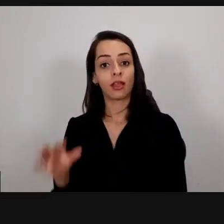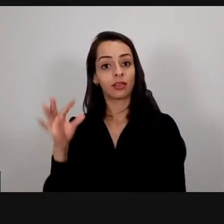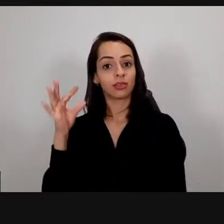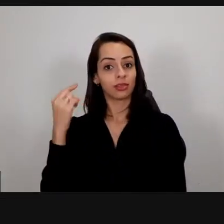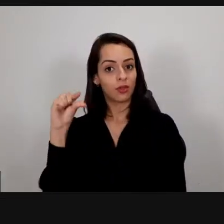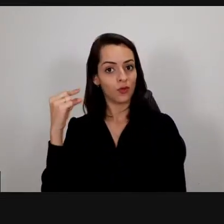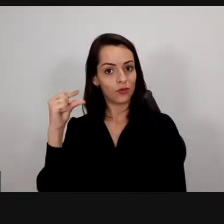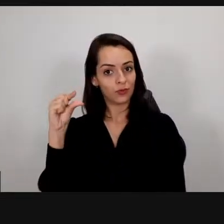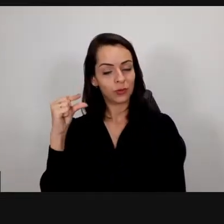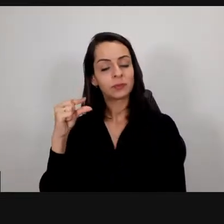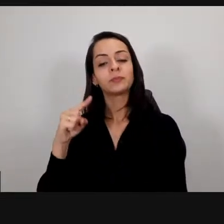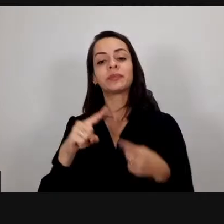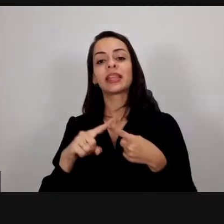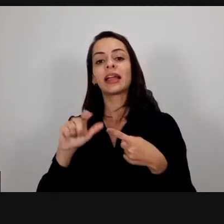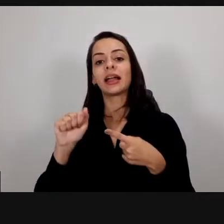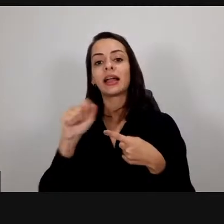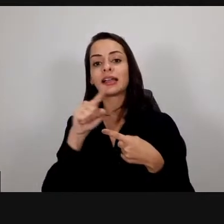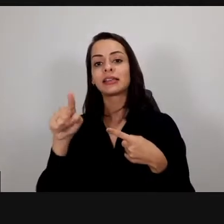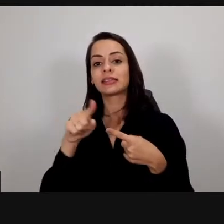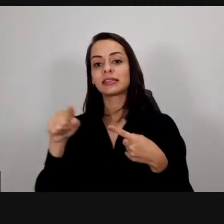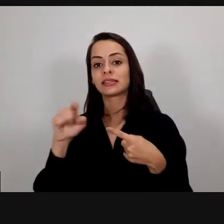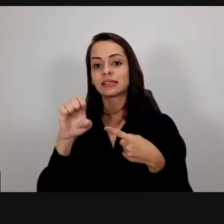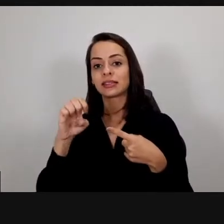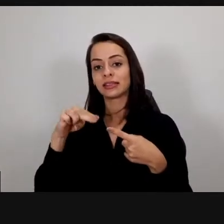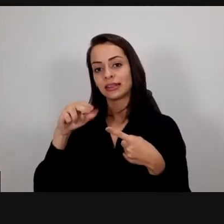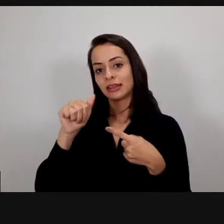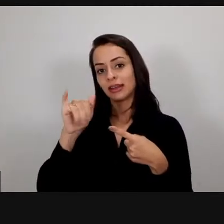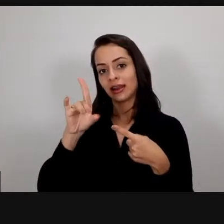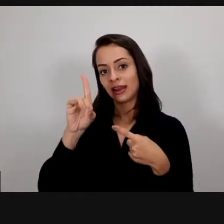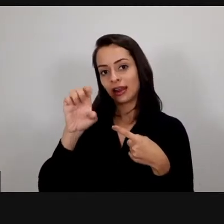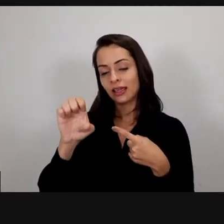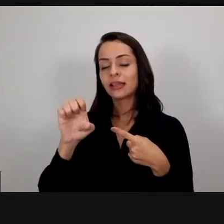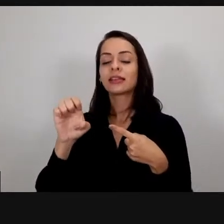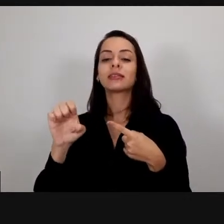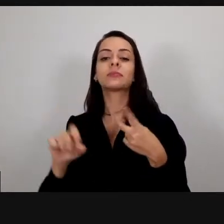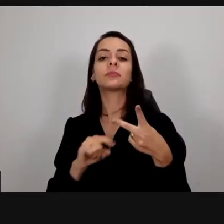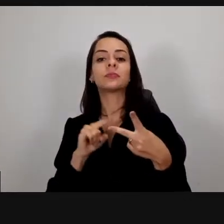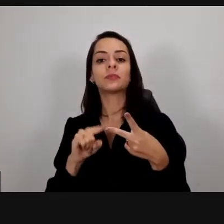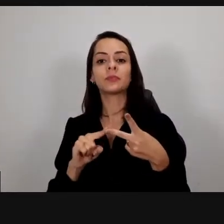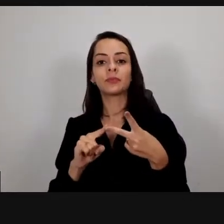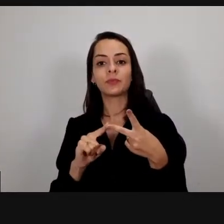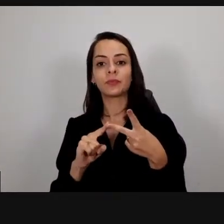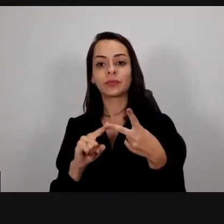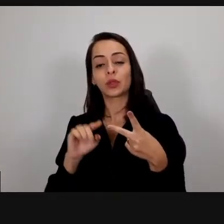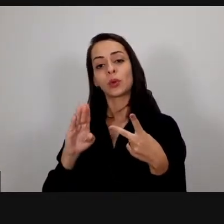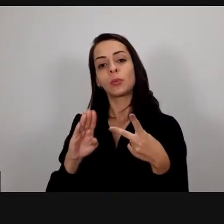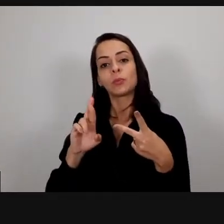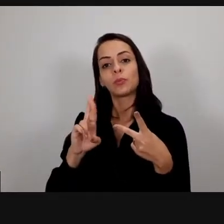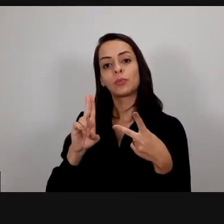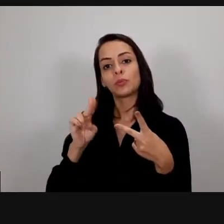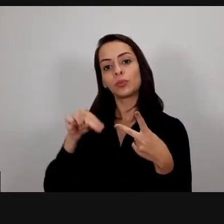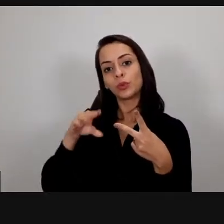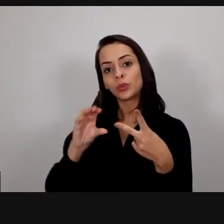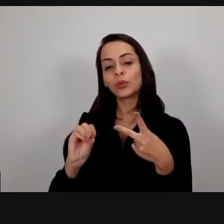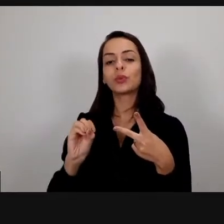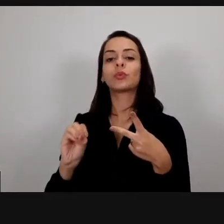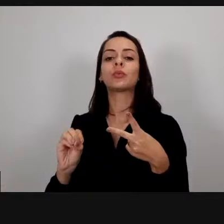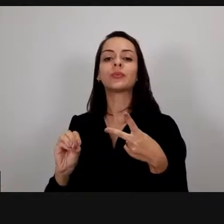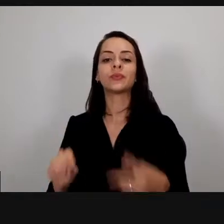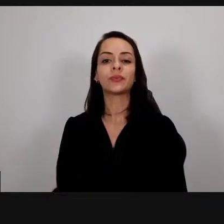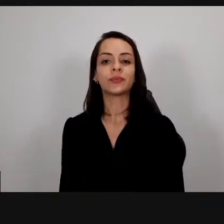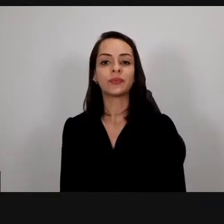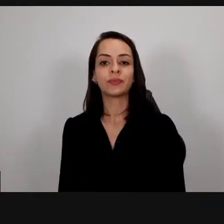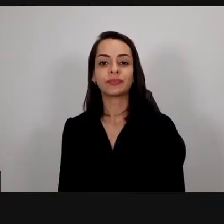Azenay de Vieira Instituto Federal Mato Grosso do Sul e o Bruno Garcez Instituto Federal Triângulo Mineiro